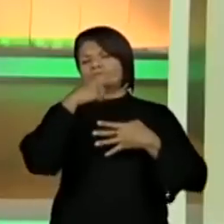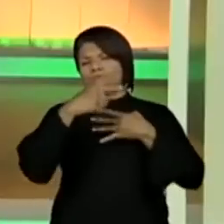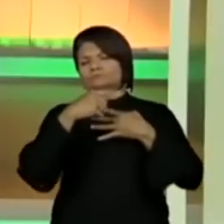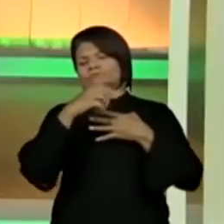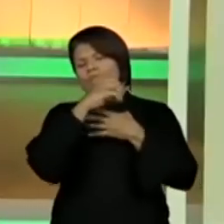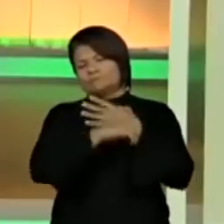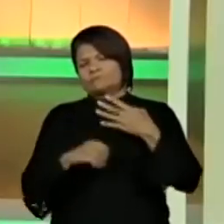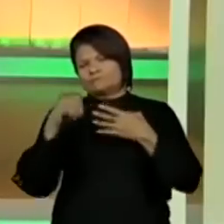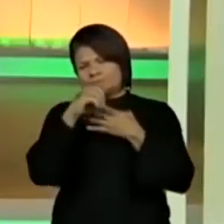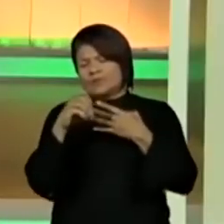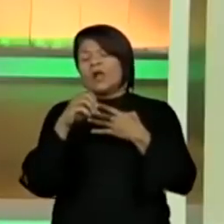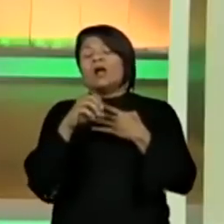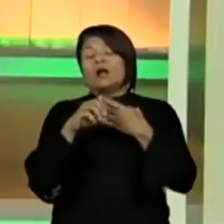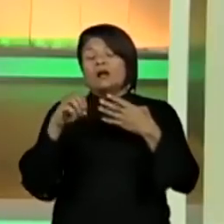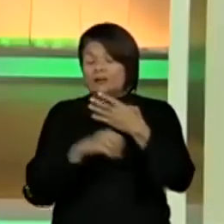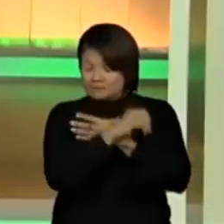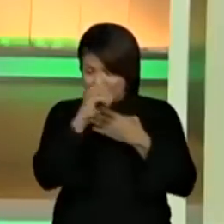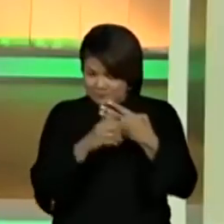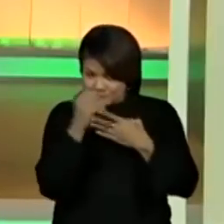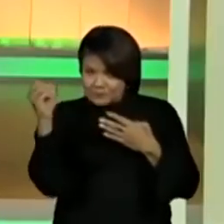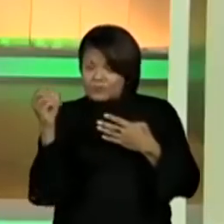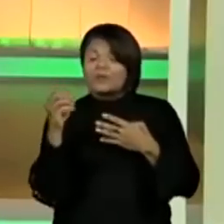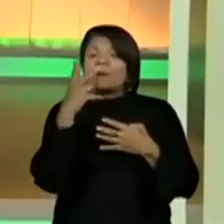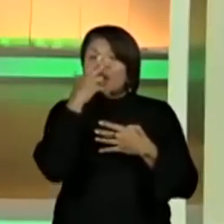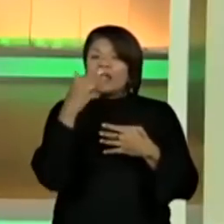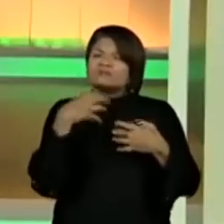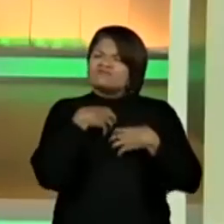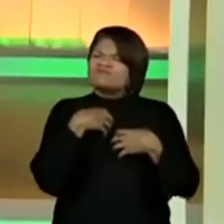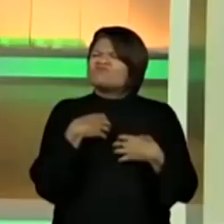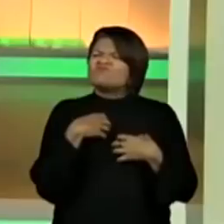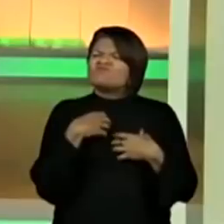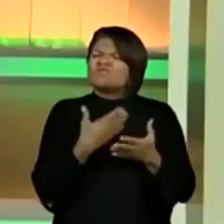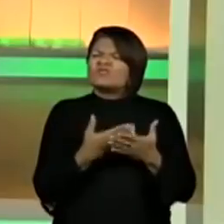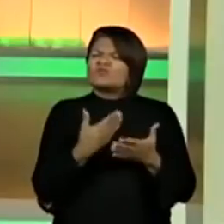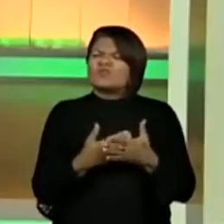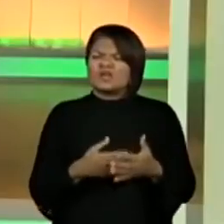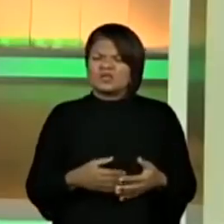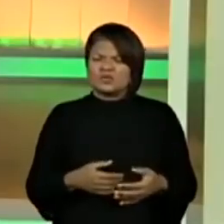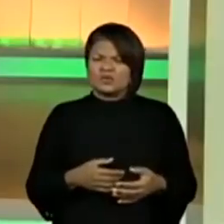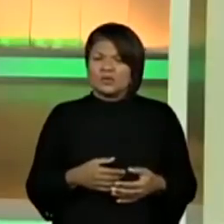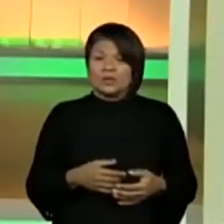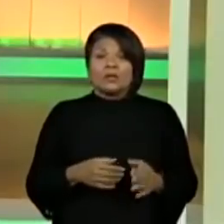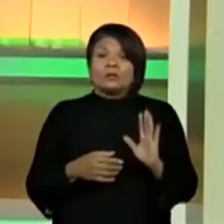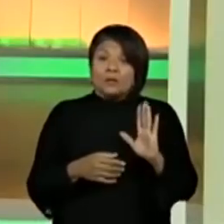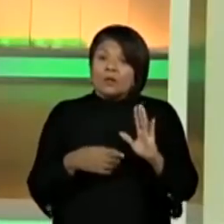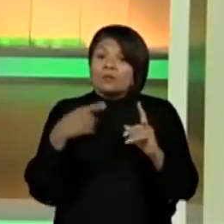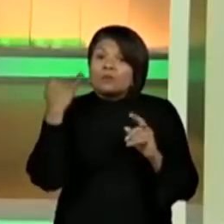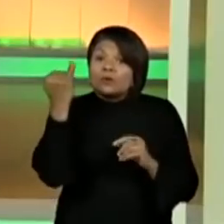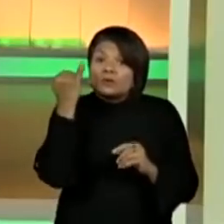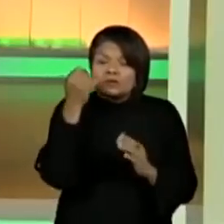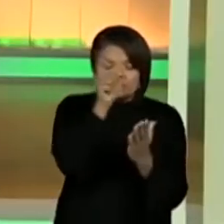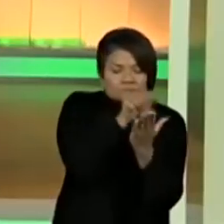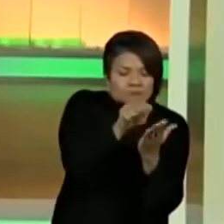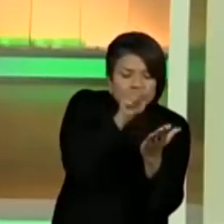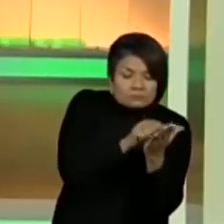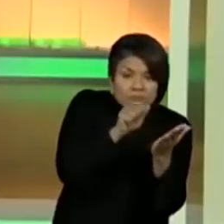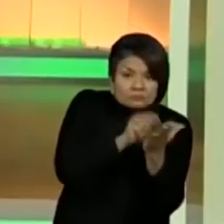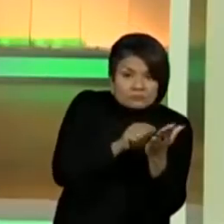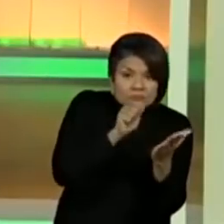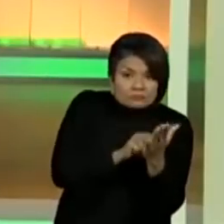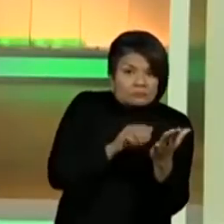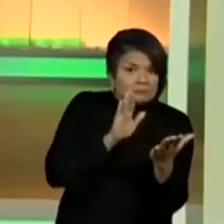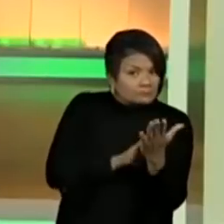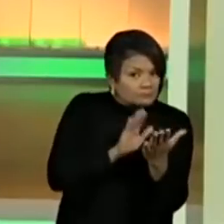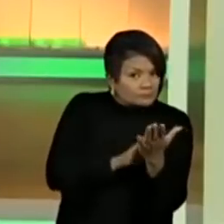interação com o professor de que a gente não está estudando, né? Se a gente não fizer esse registro. Então, é importante vocês terem isso